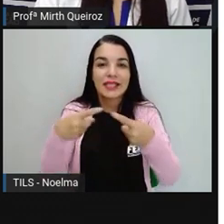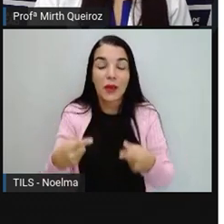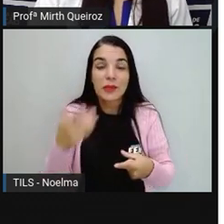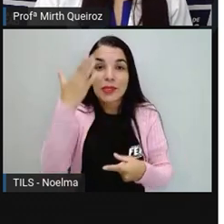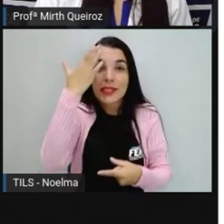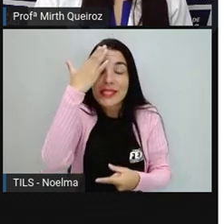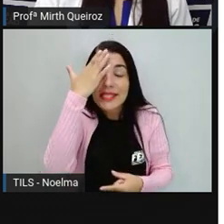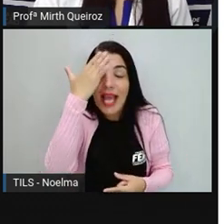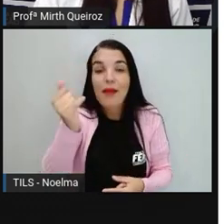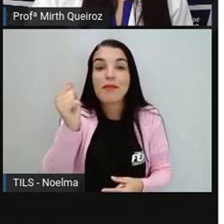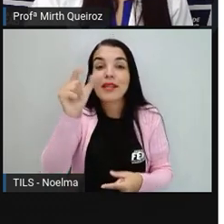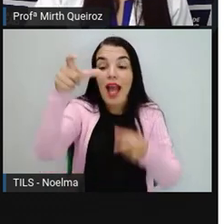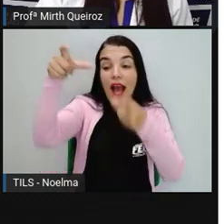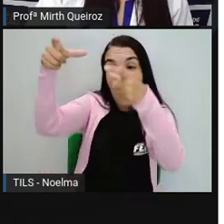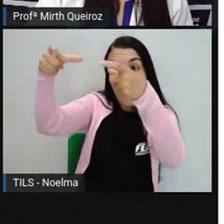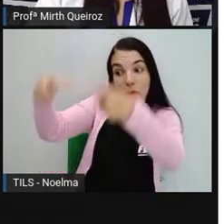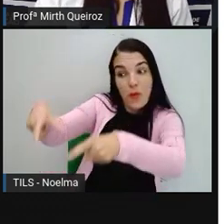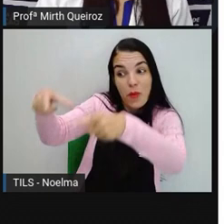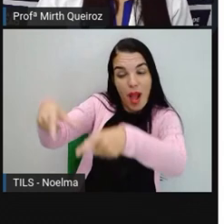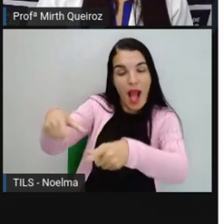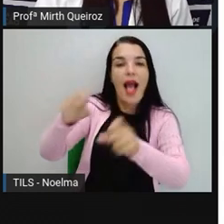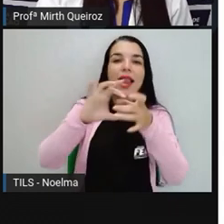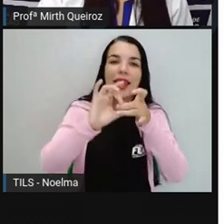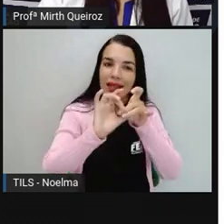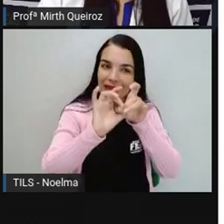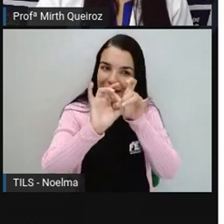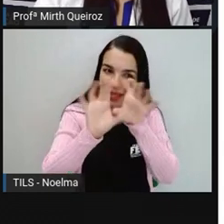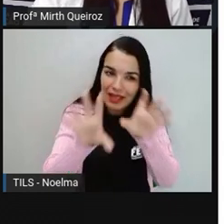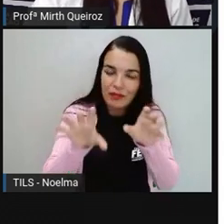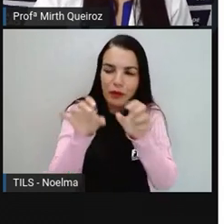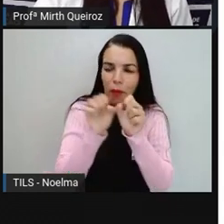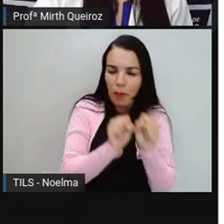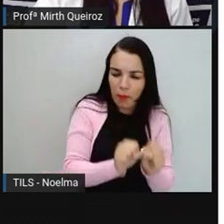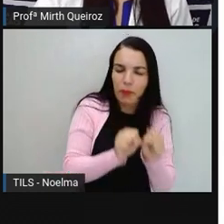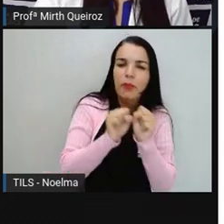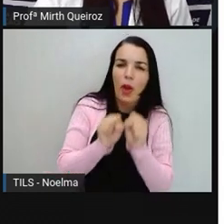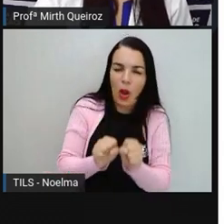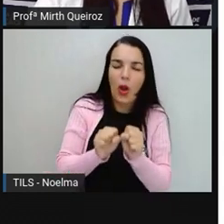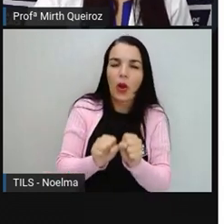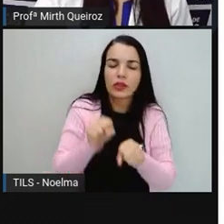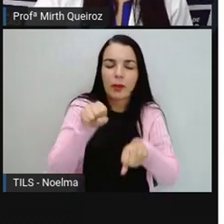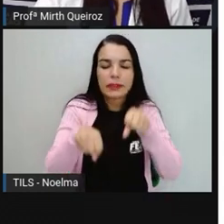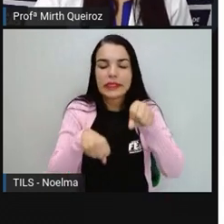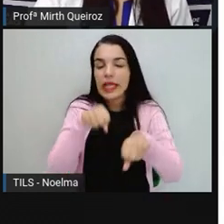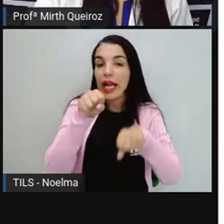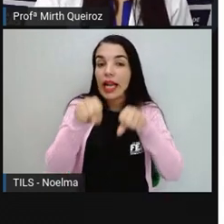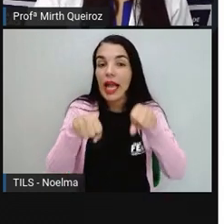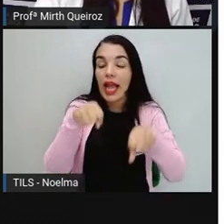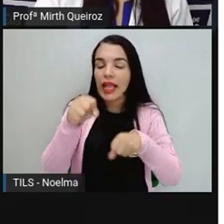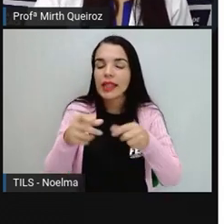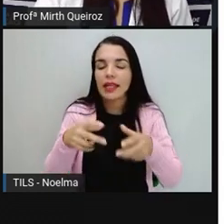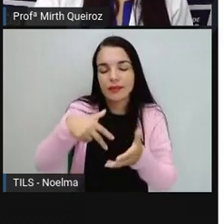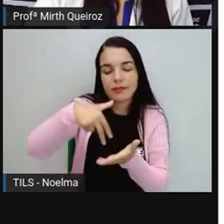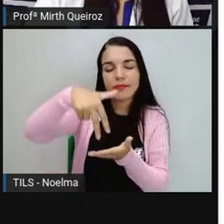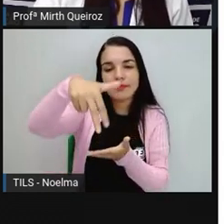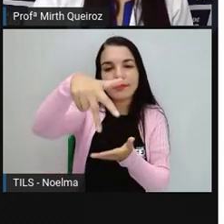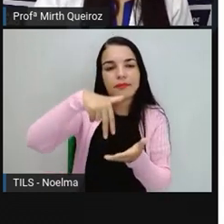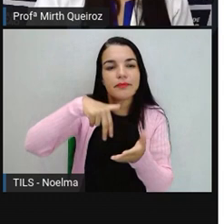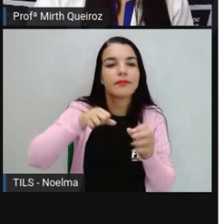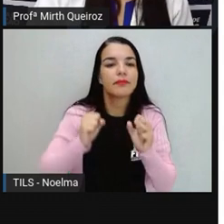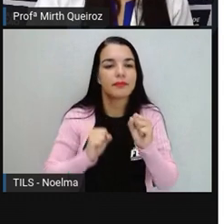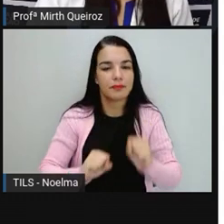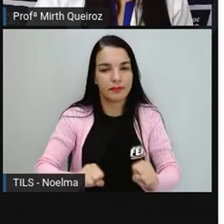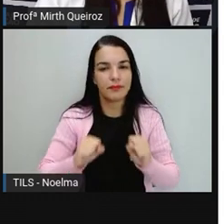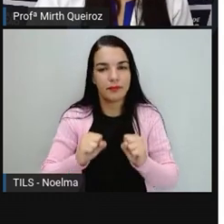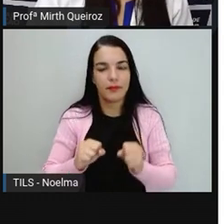ali é autorizado, né? Você pode circular de bicicleta naquele local. Então, mas não